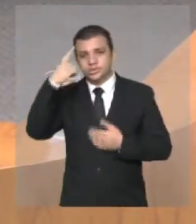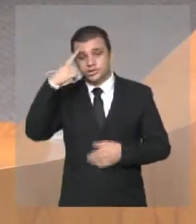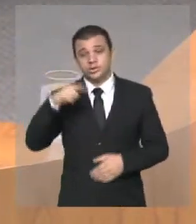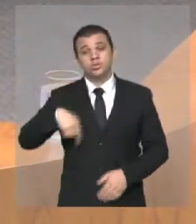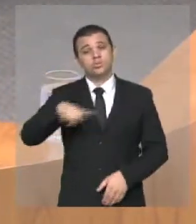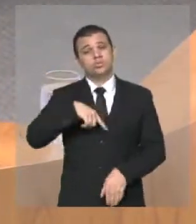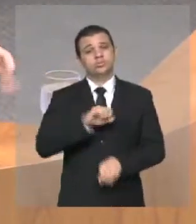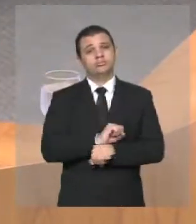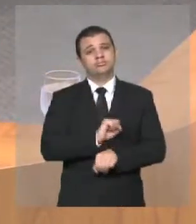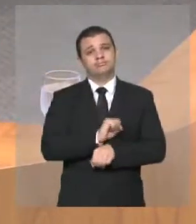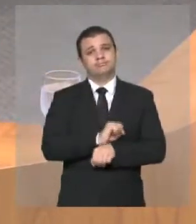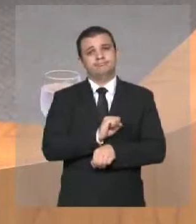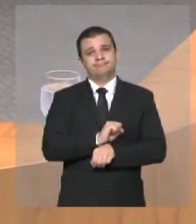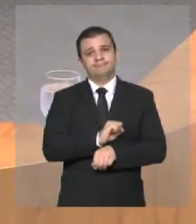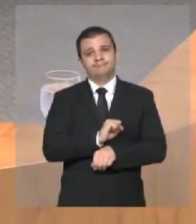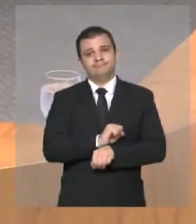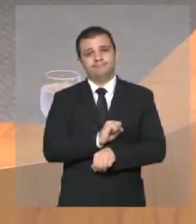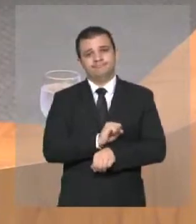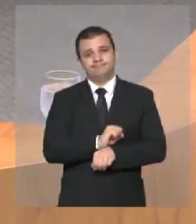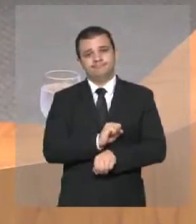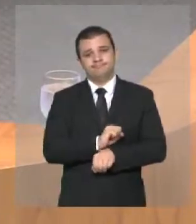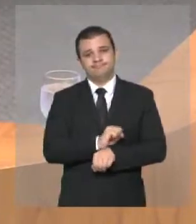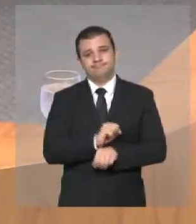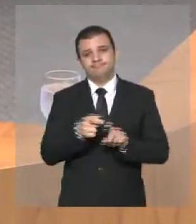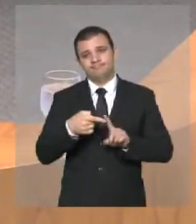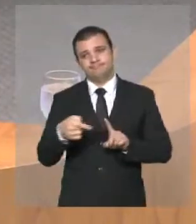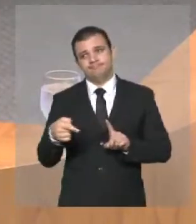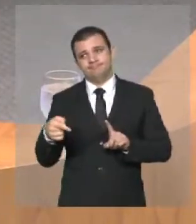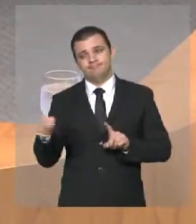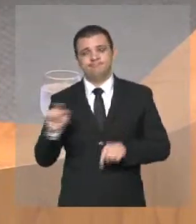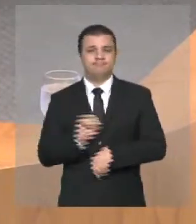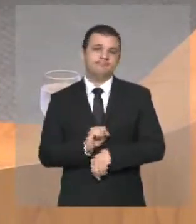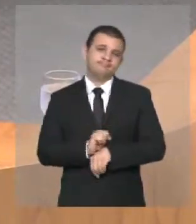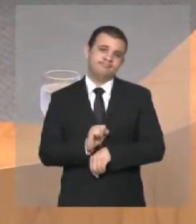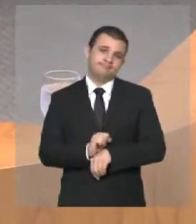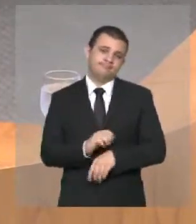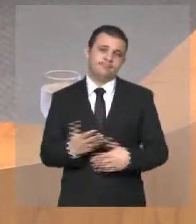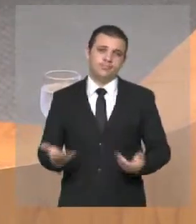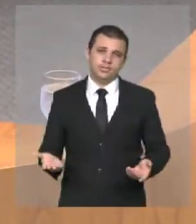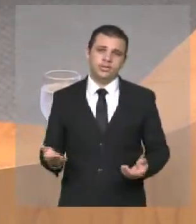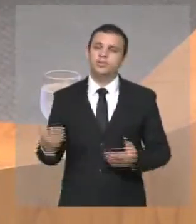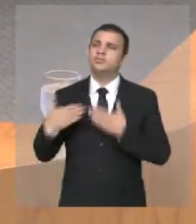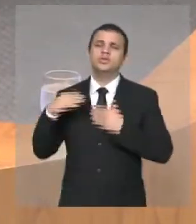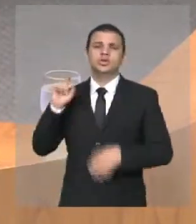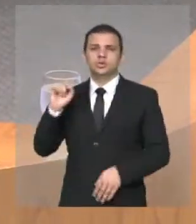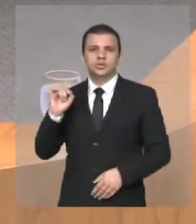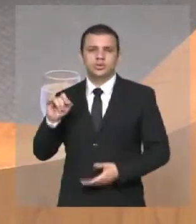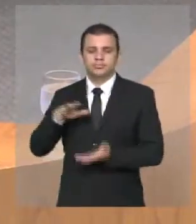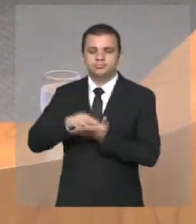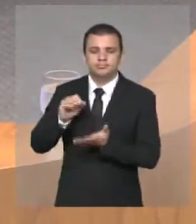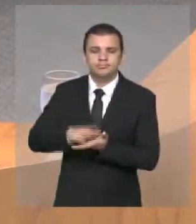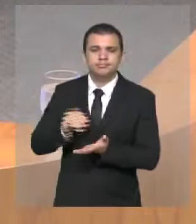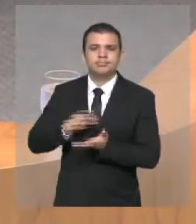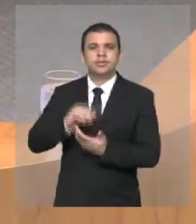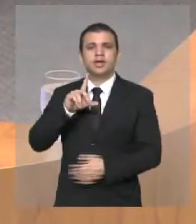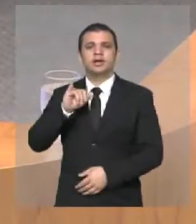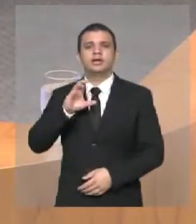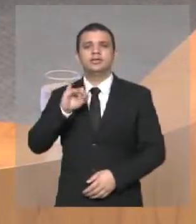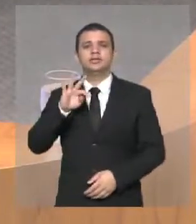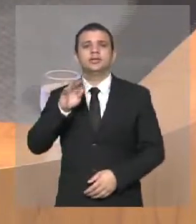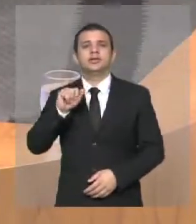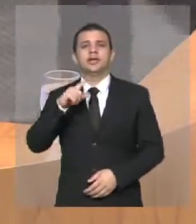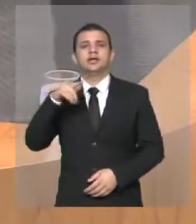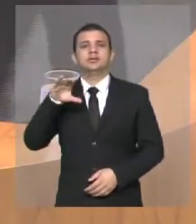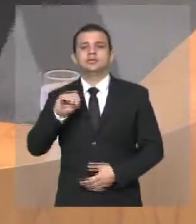aguardando, estamos aguardando na íntegra. O que é solicitamos? Cópias integrais dos processos licitatórios, deputado Marques Barros.